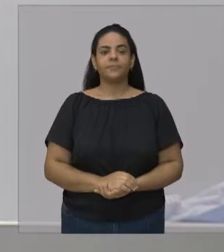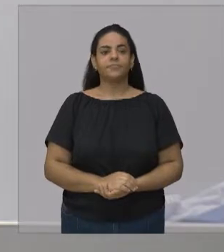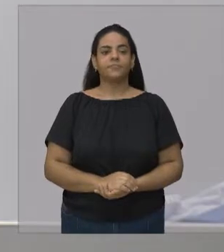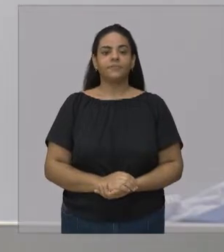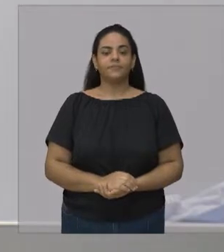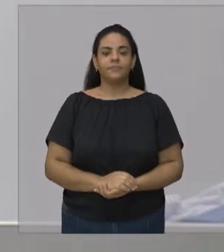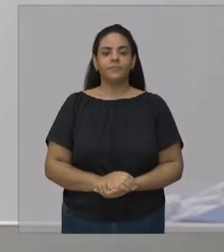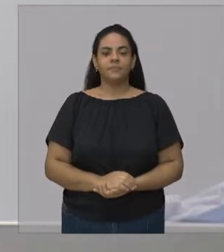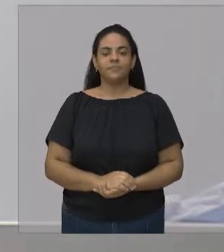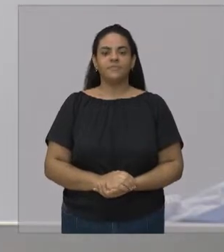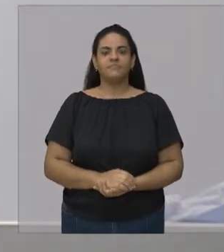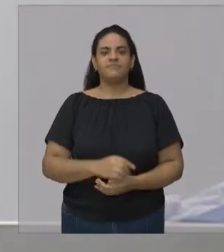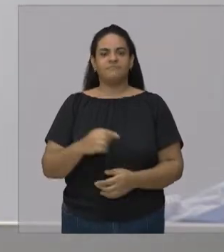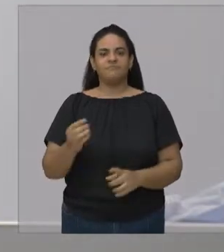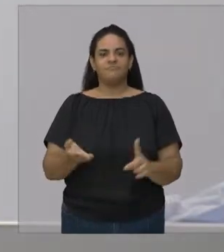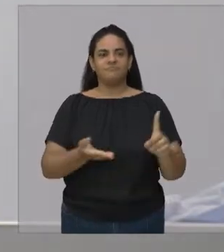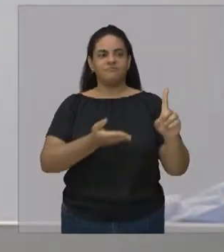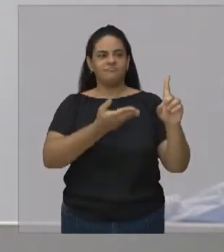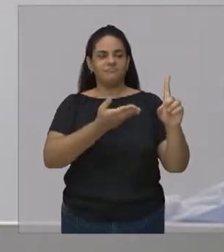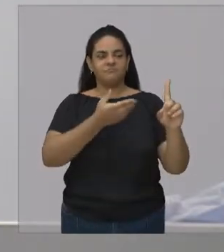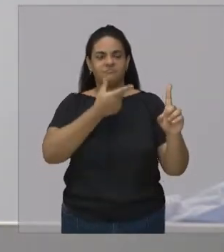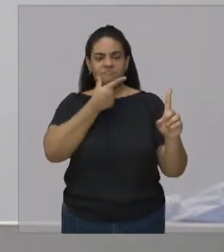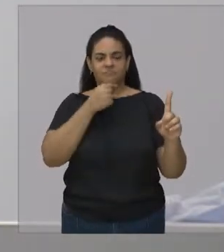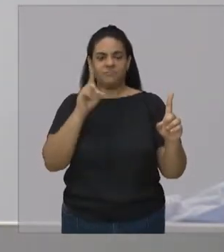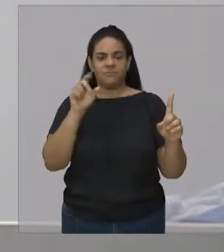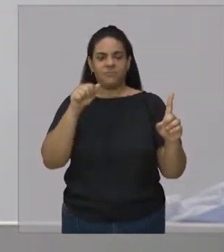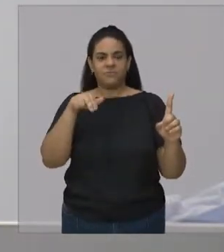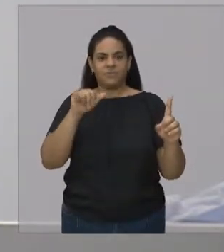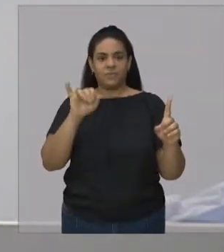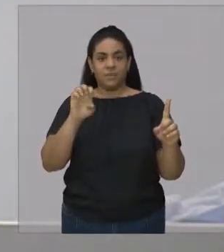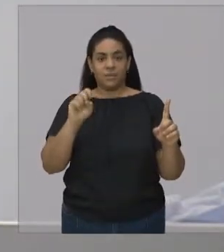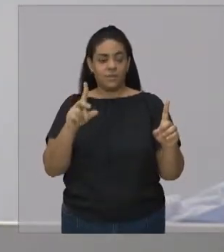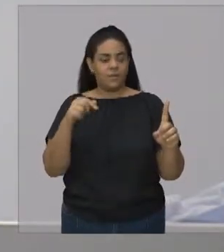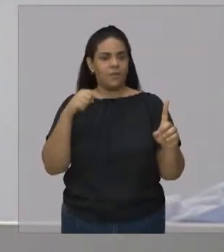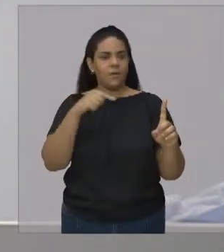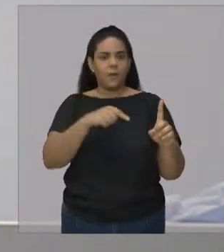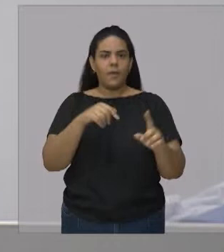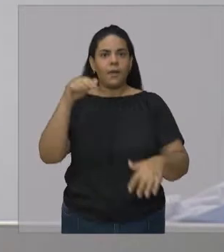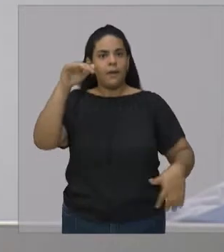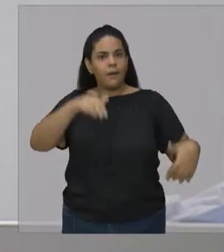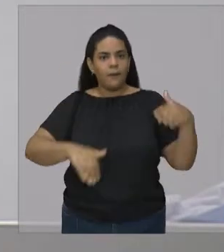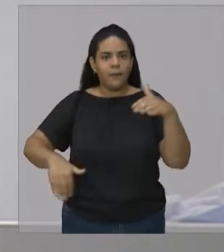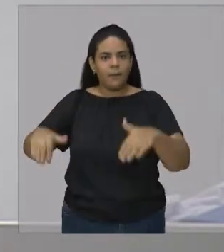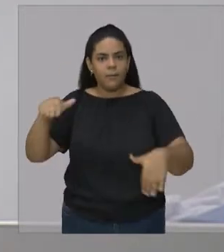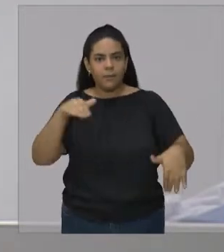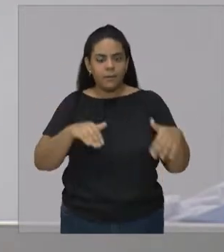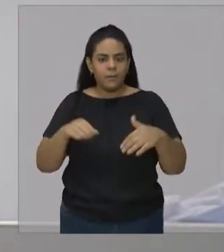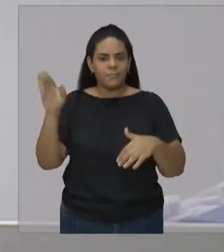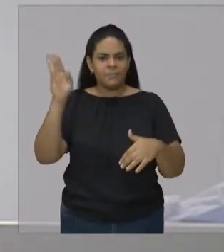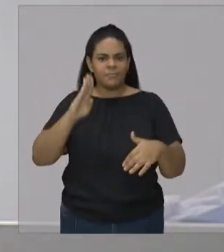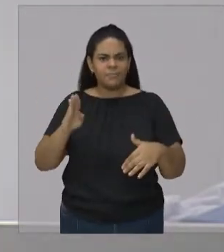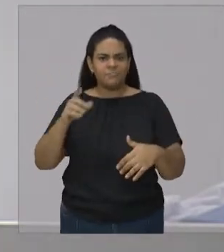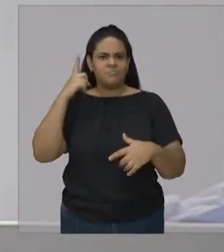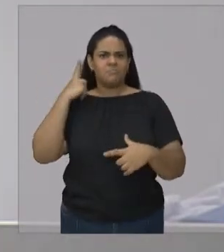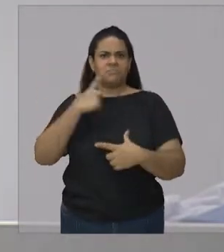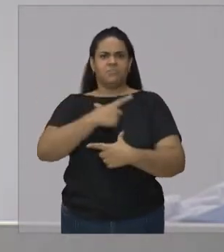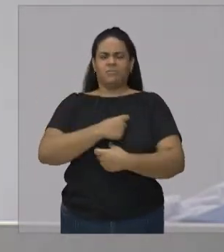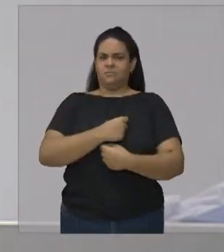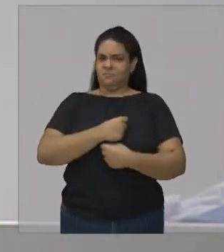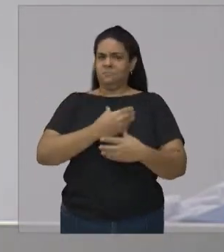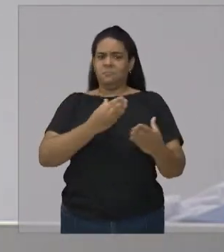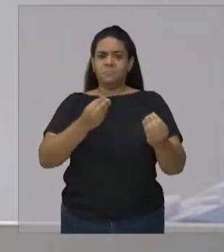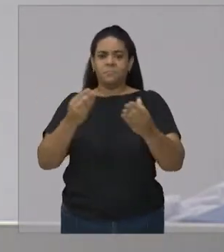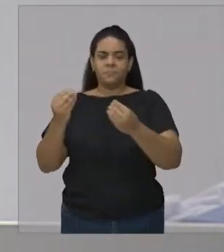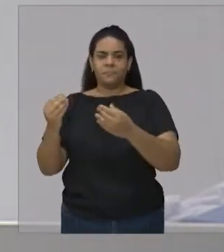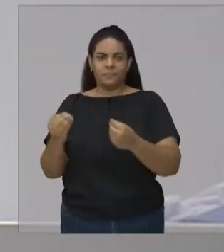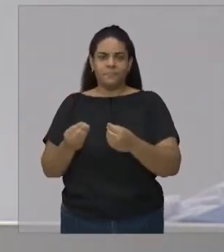Daniel de Faria Dias É um nadador paralímpico brasileiro E recordista mundial Passou sua infância e adolescência Na cidade